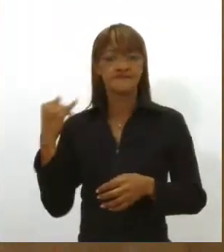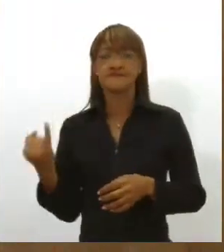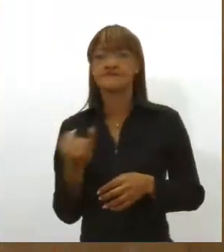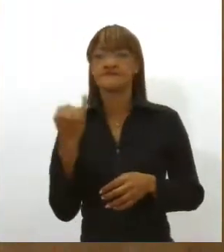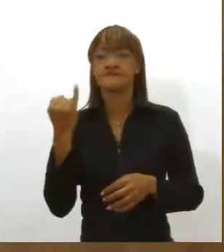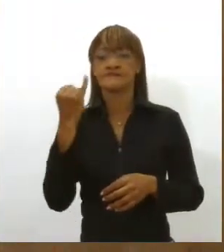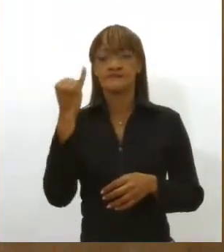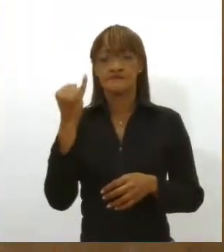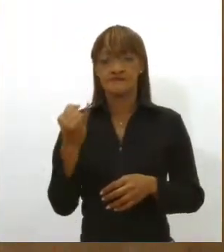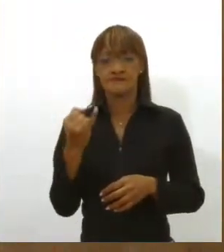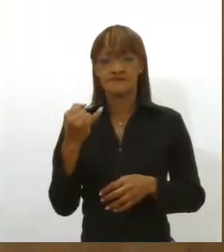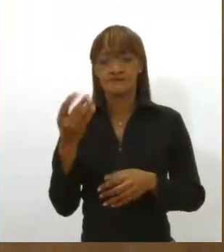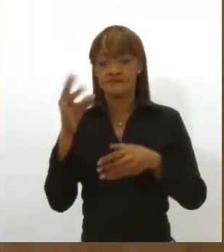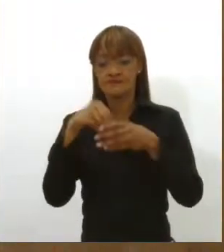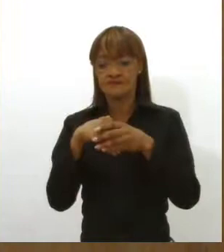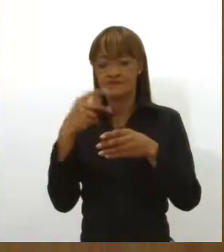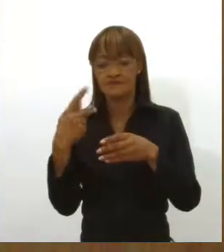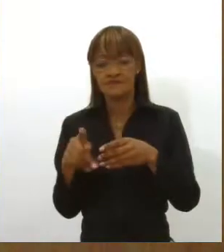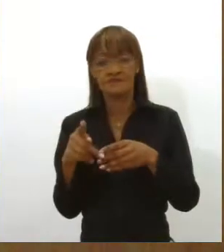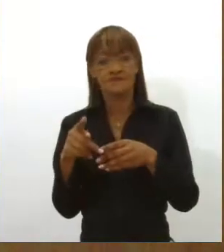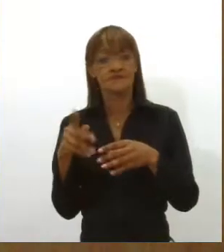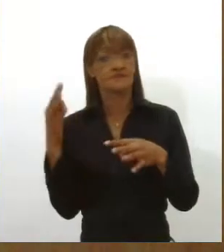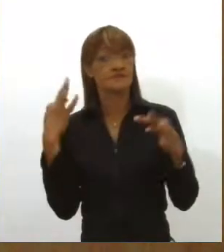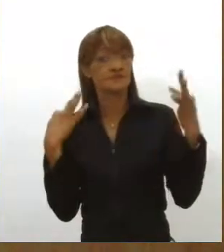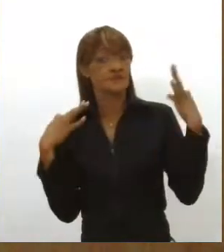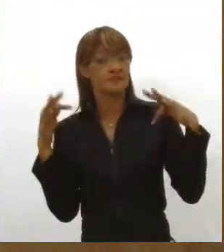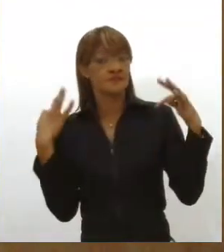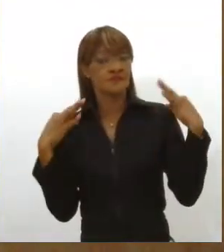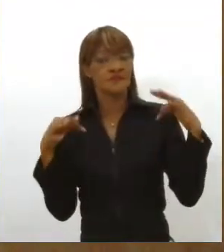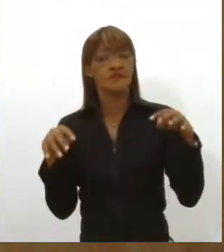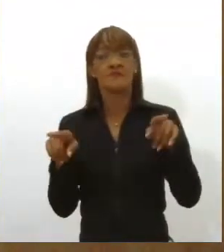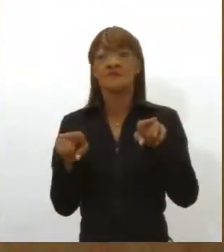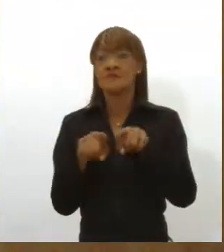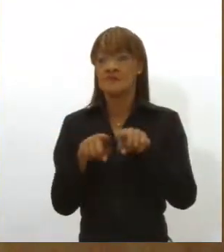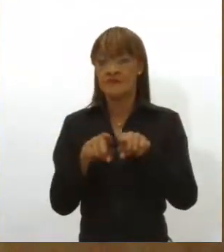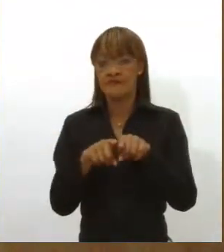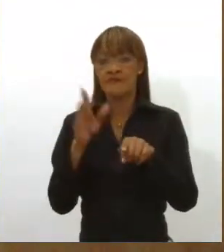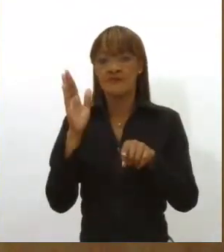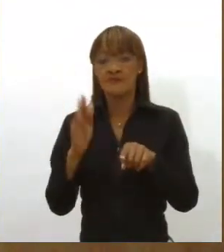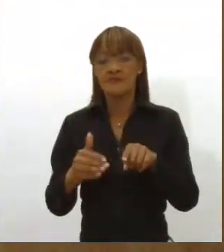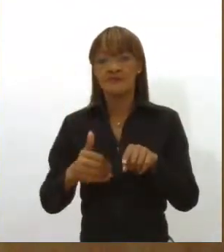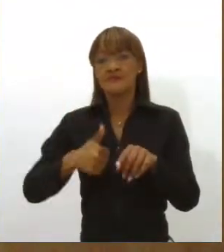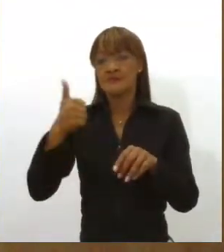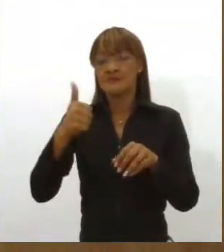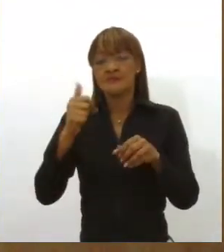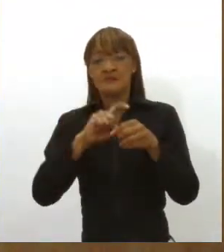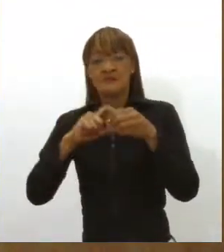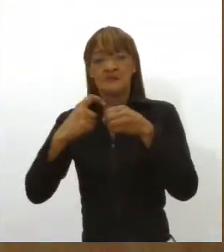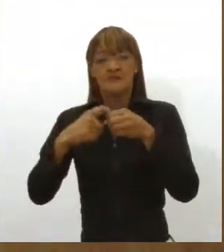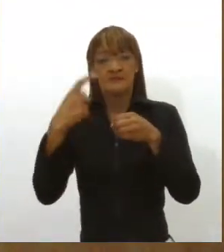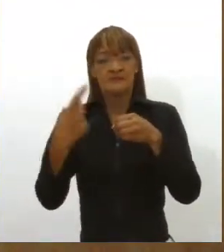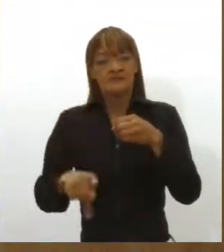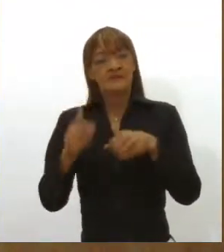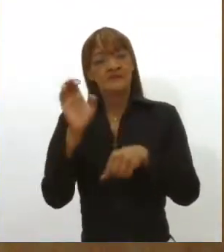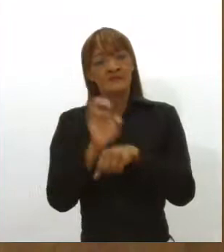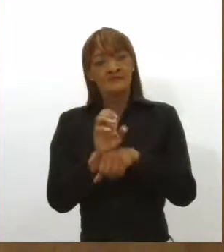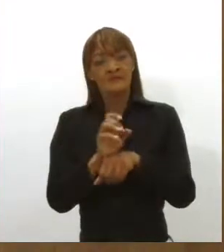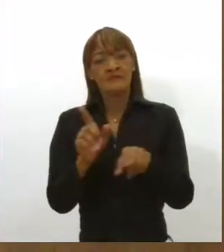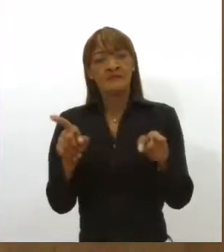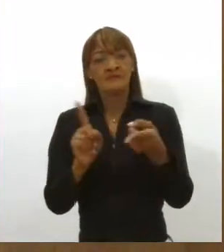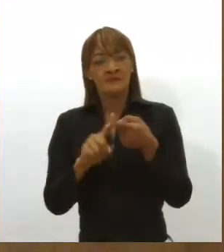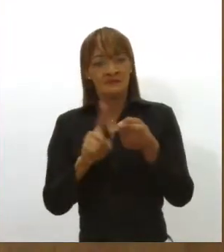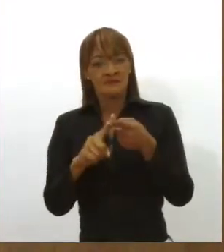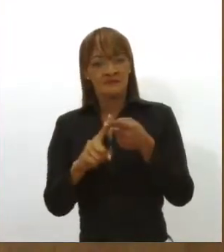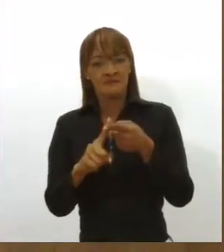interno, as tratativas para a implantação do primeiro consórcio de turismo no Estado e a última palestra vai mostrar as